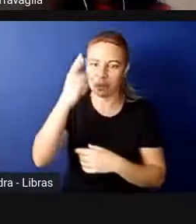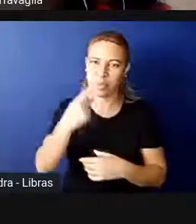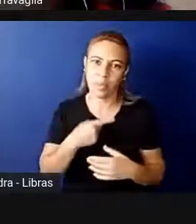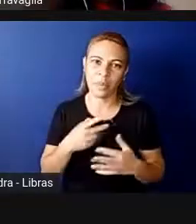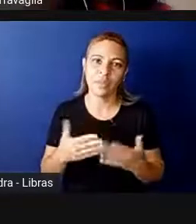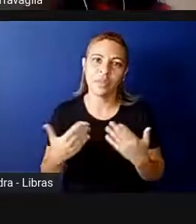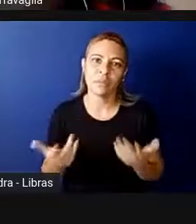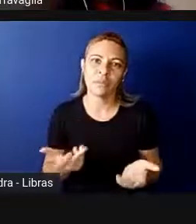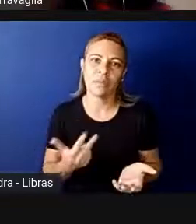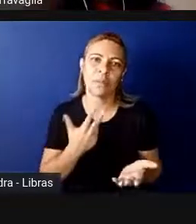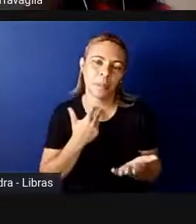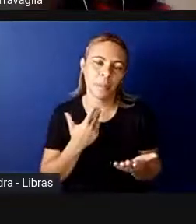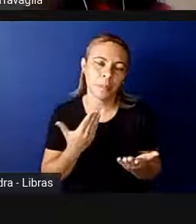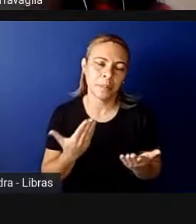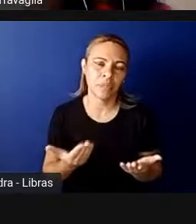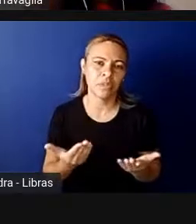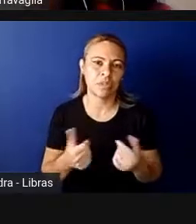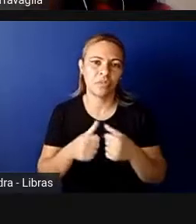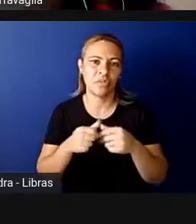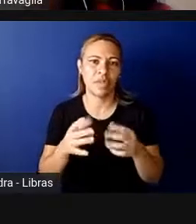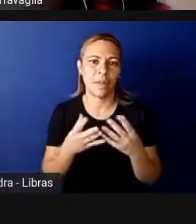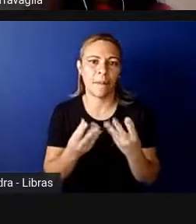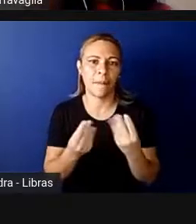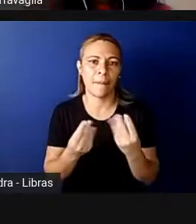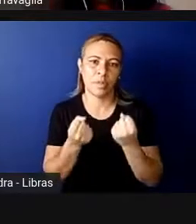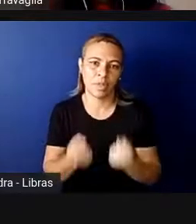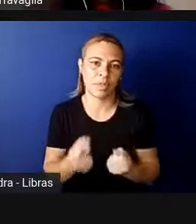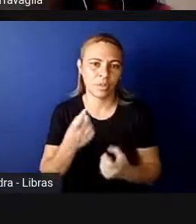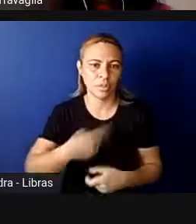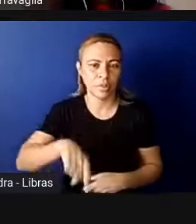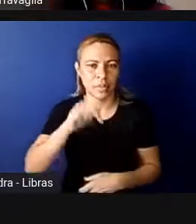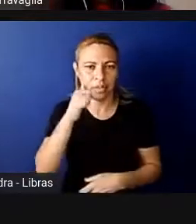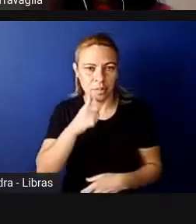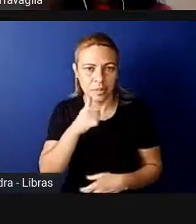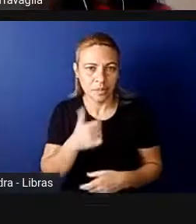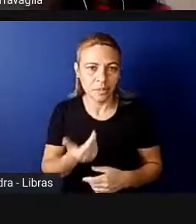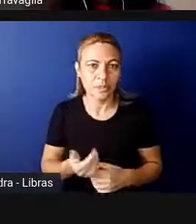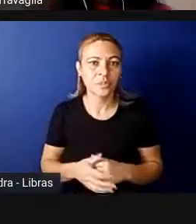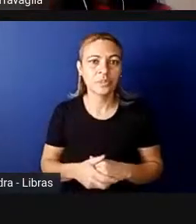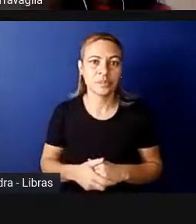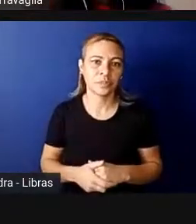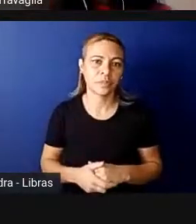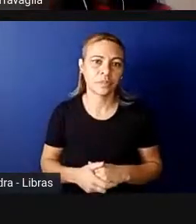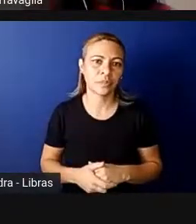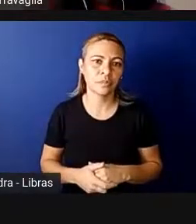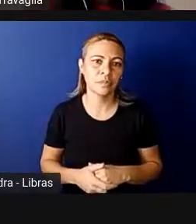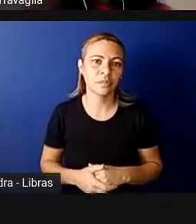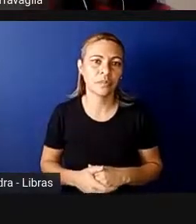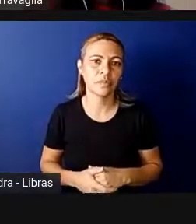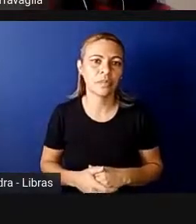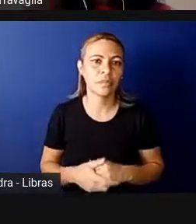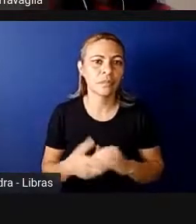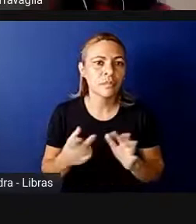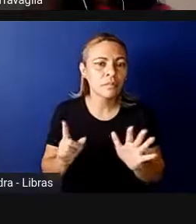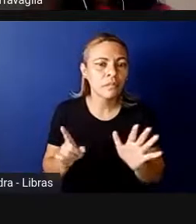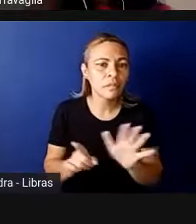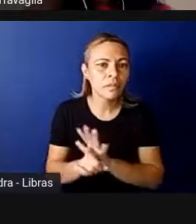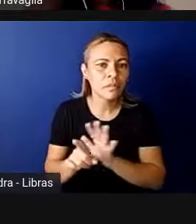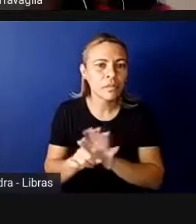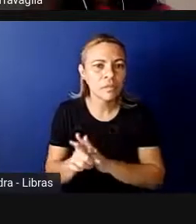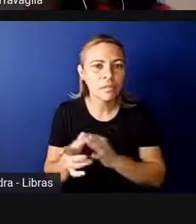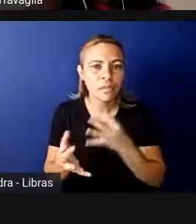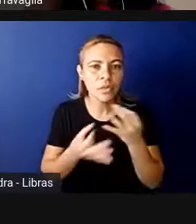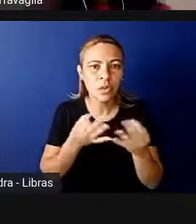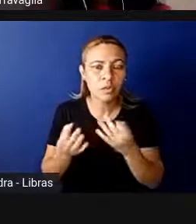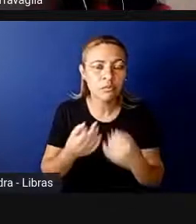pode ficar essa carga só para a gente. Os questionamentos aqui estão escorrendo todo o tempo,